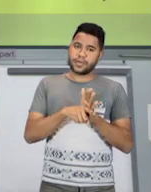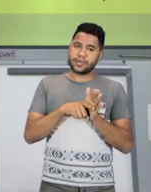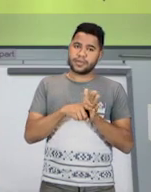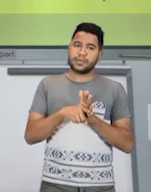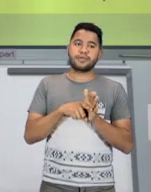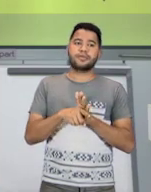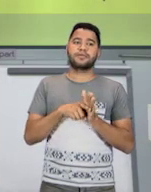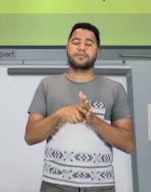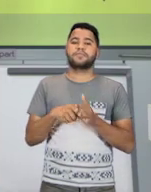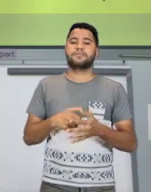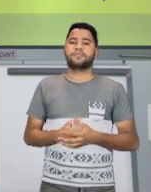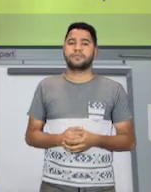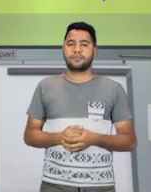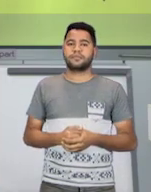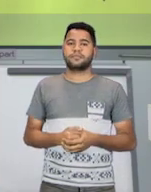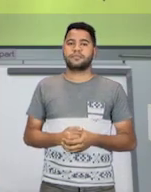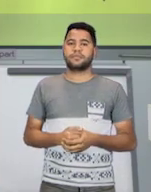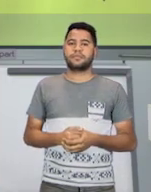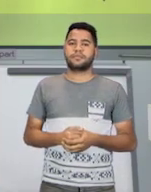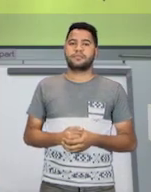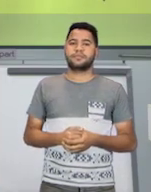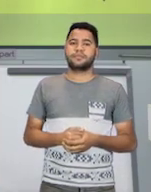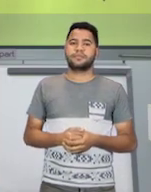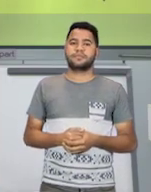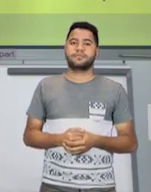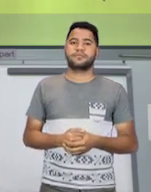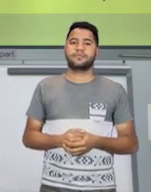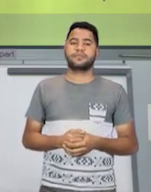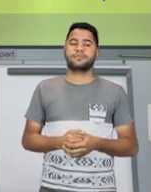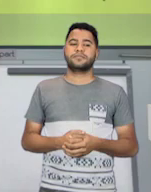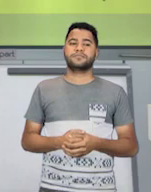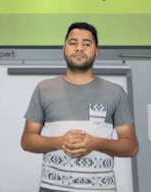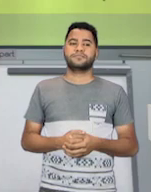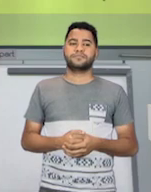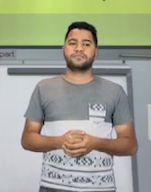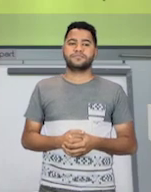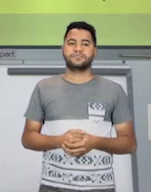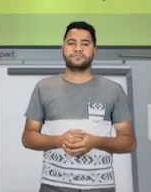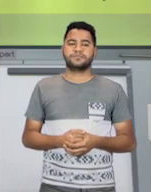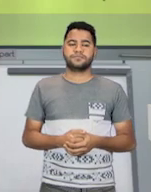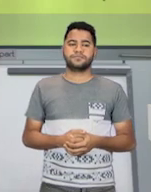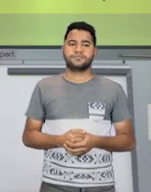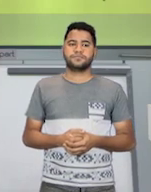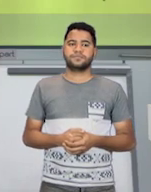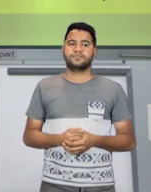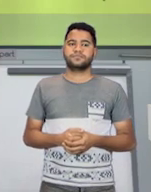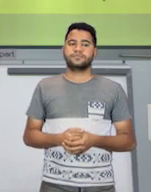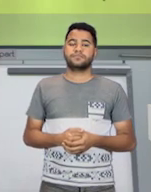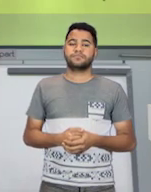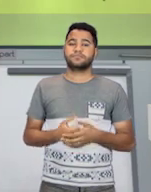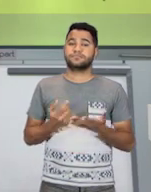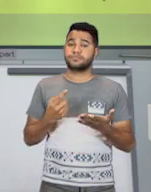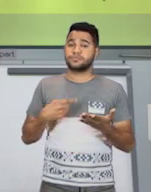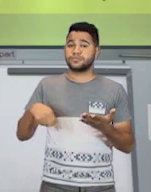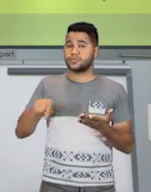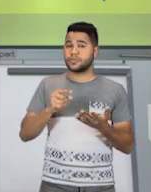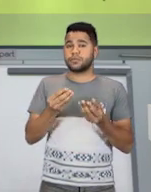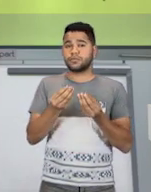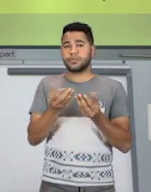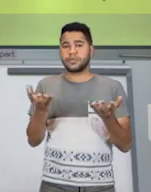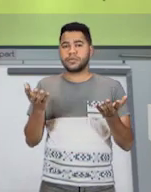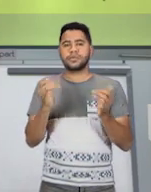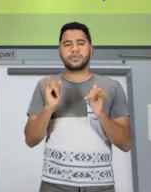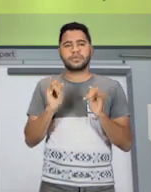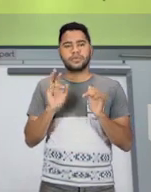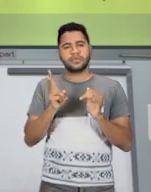Always answers the W8 questions and bring relevant information and facts. Então, nós vamos trazer sempre